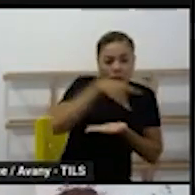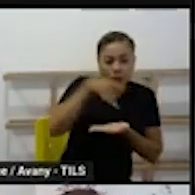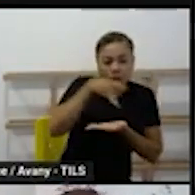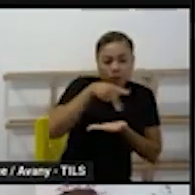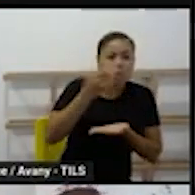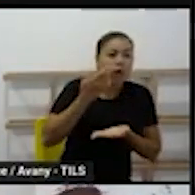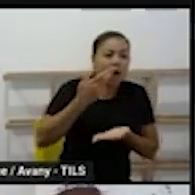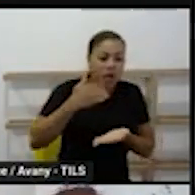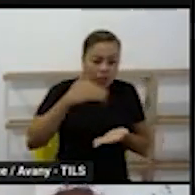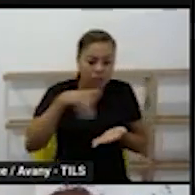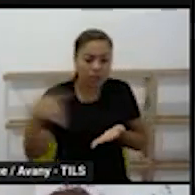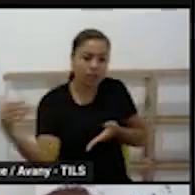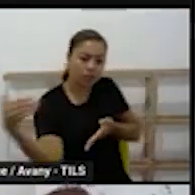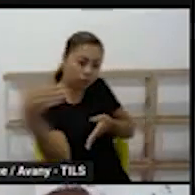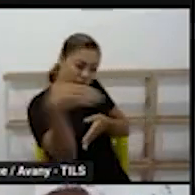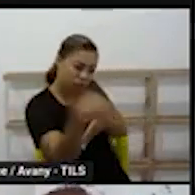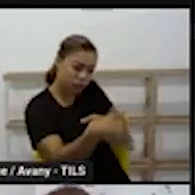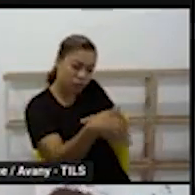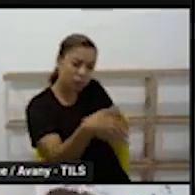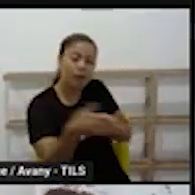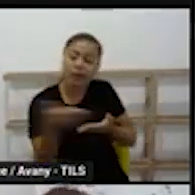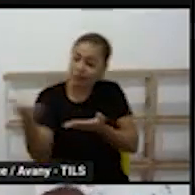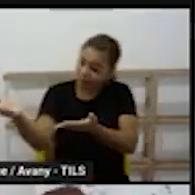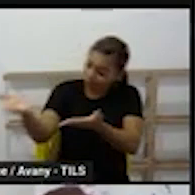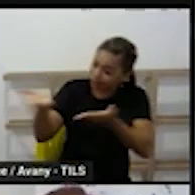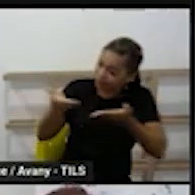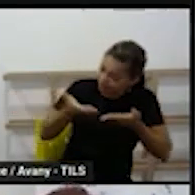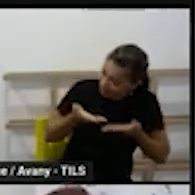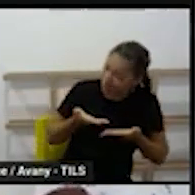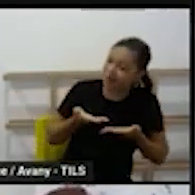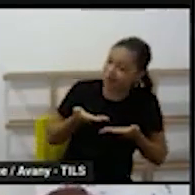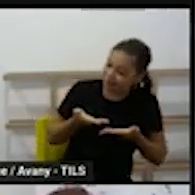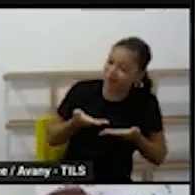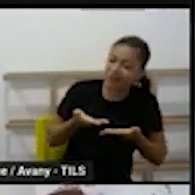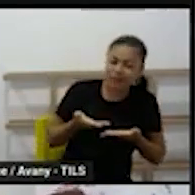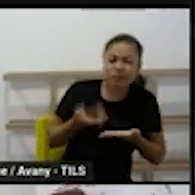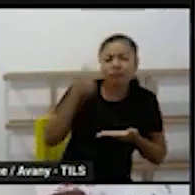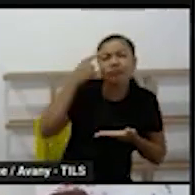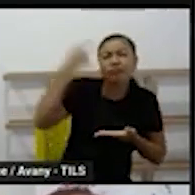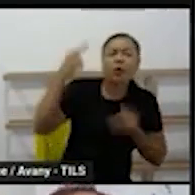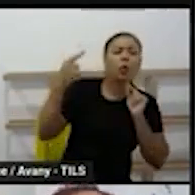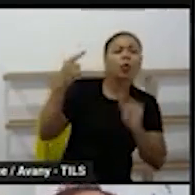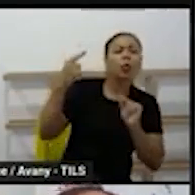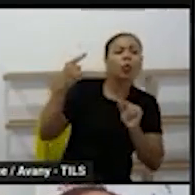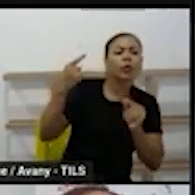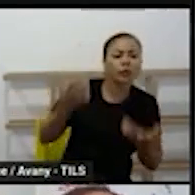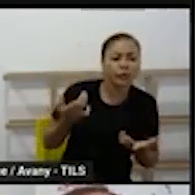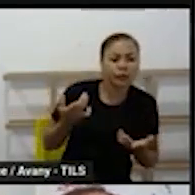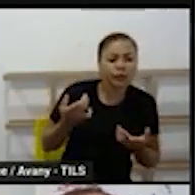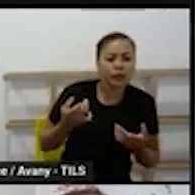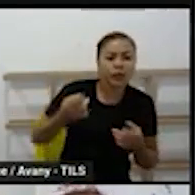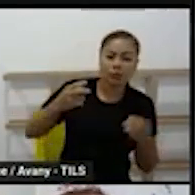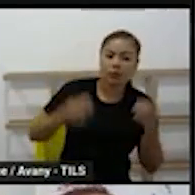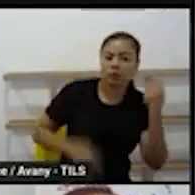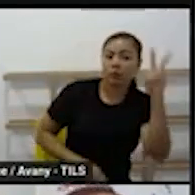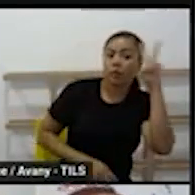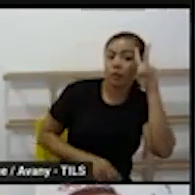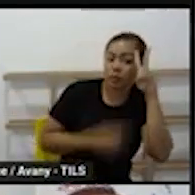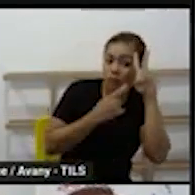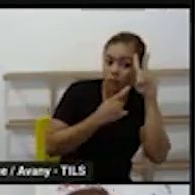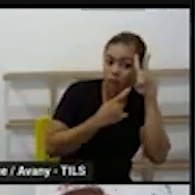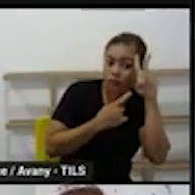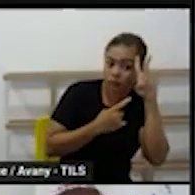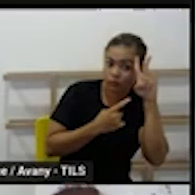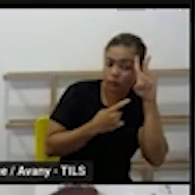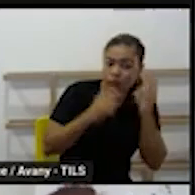diversidade que tem que ter na rotina quando a gente pensar na acolhida a gente colocou lá segunda-feira massa de